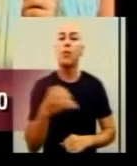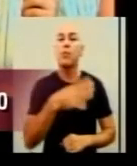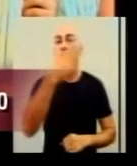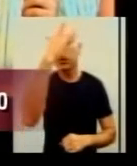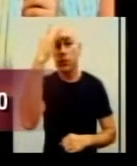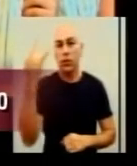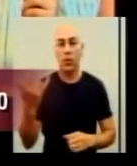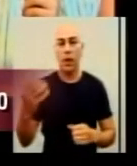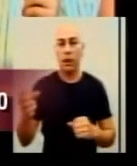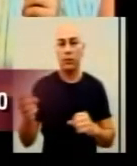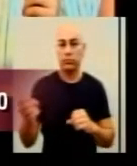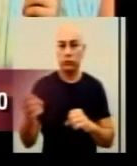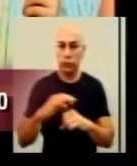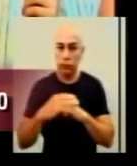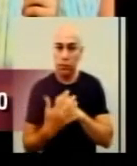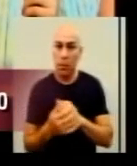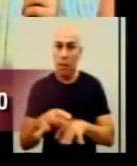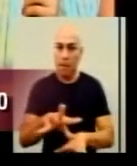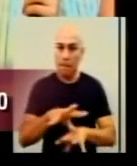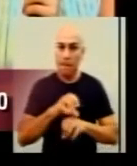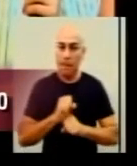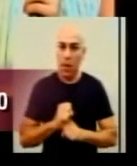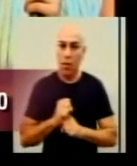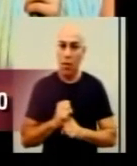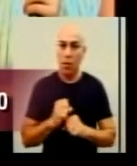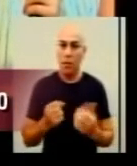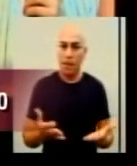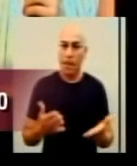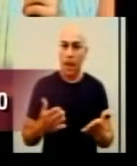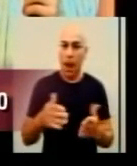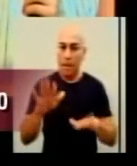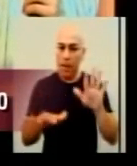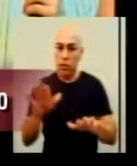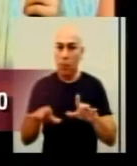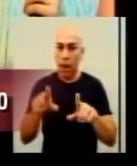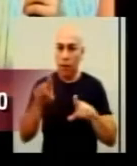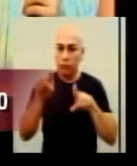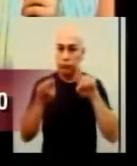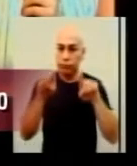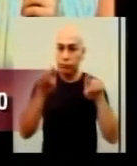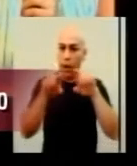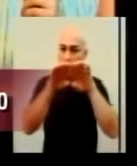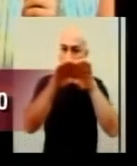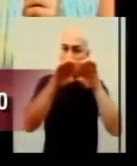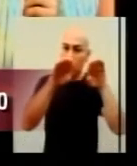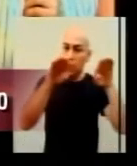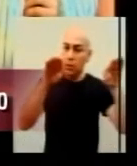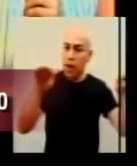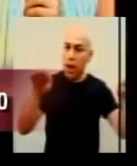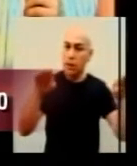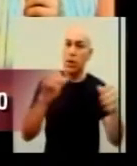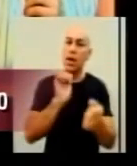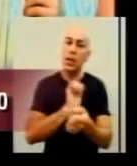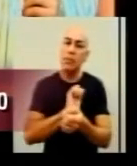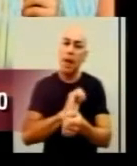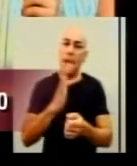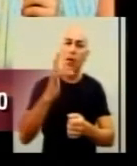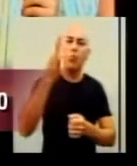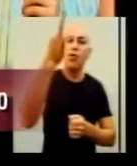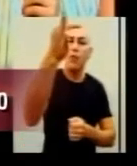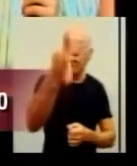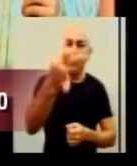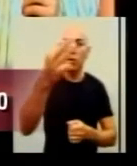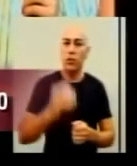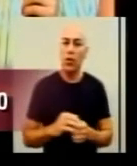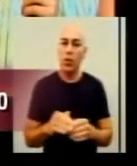porém vê-se que vem se mantendo essa estabilidade e quem sabe no futuro esperamos uma redução.